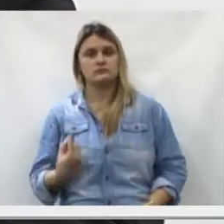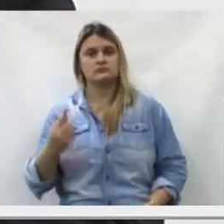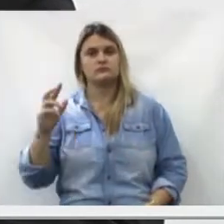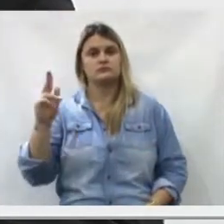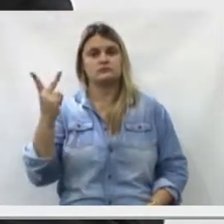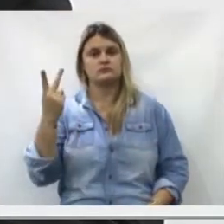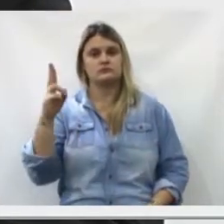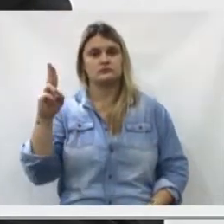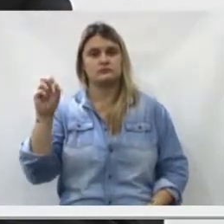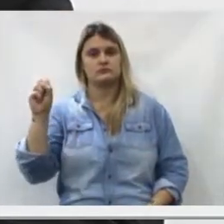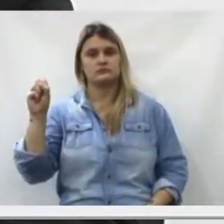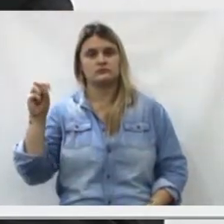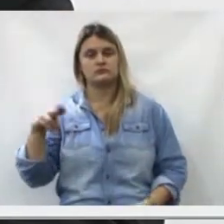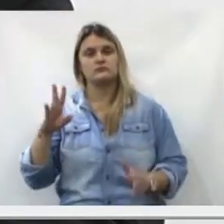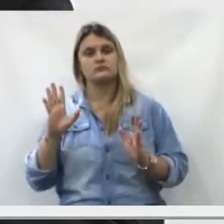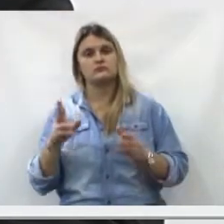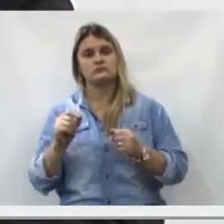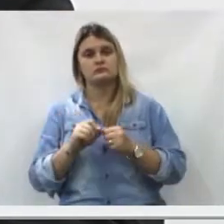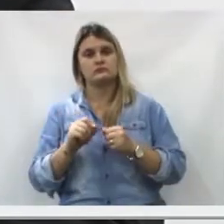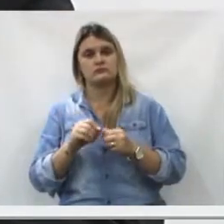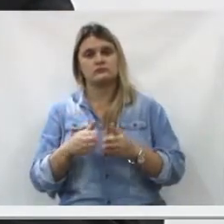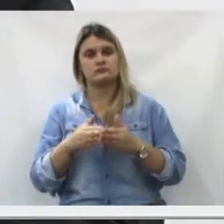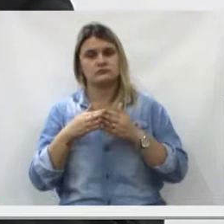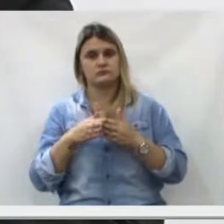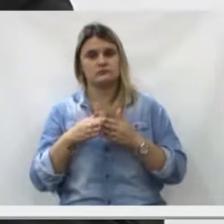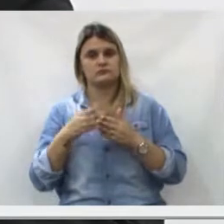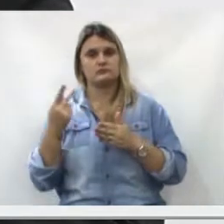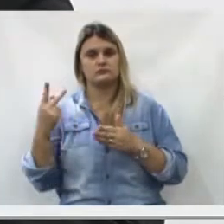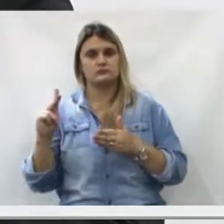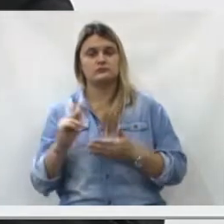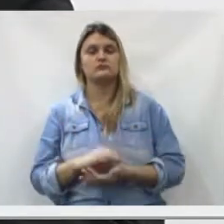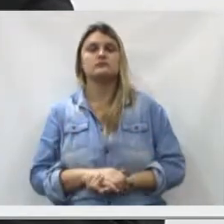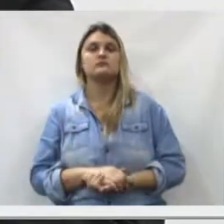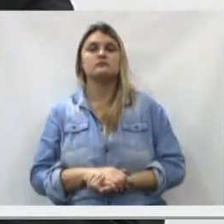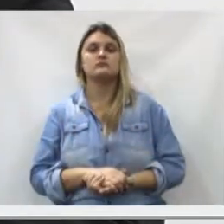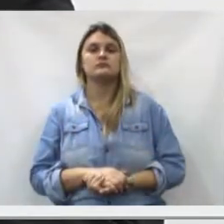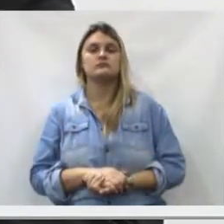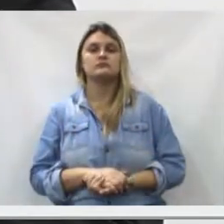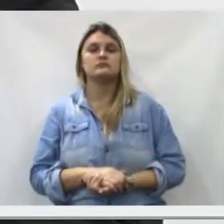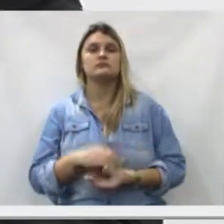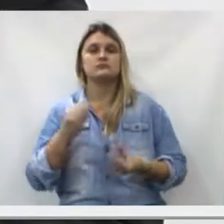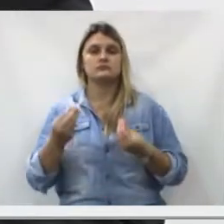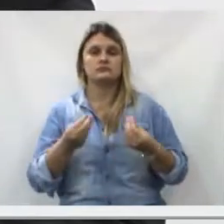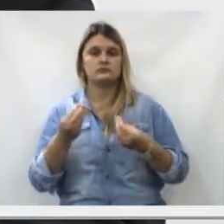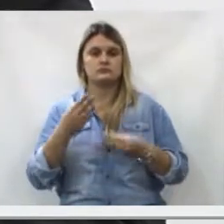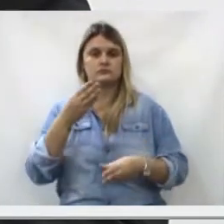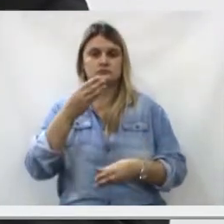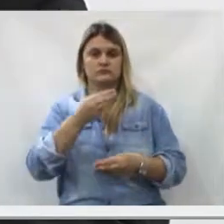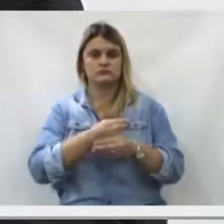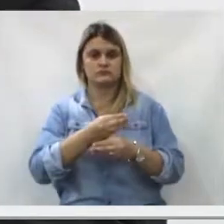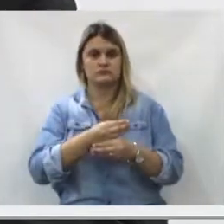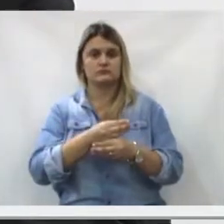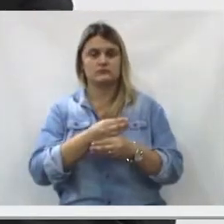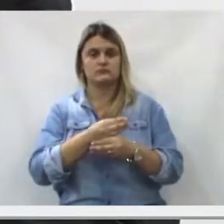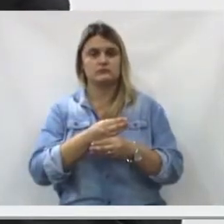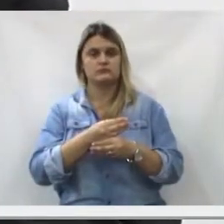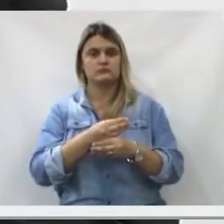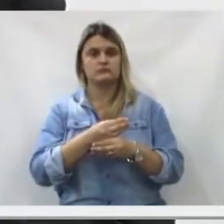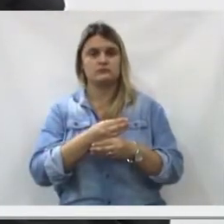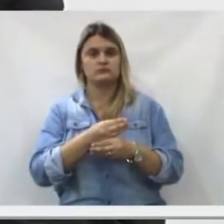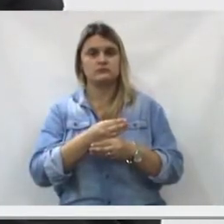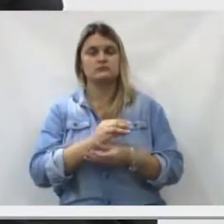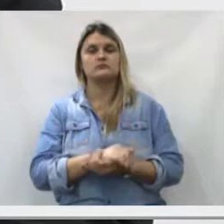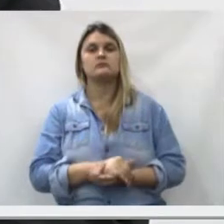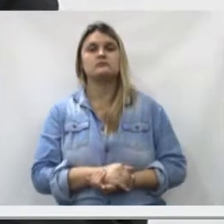e expusemos que o deputado, o Sembacre, nós já tínhamos feito um requerimento a ele e,